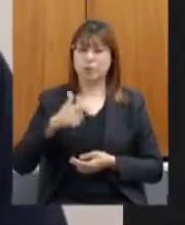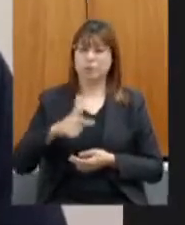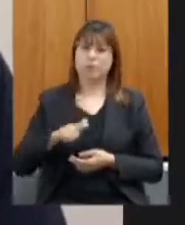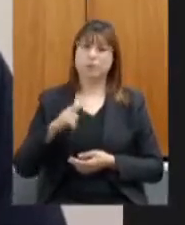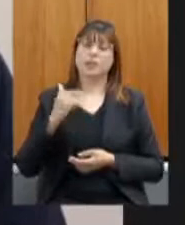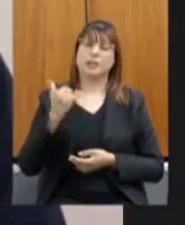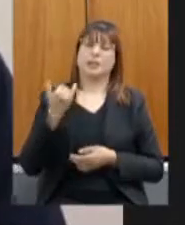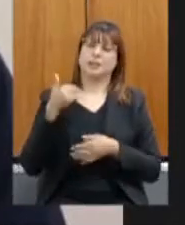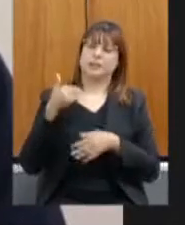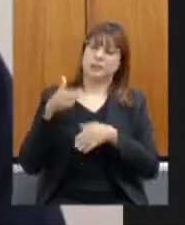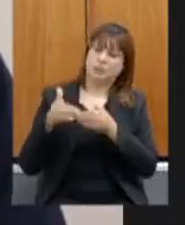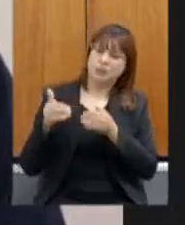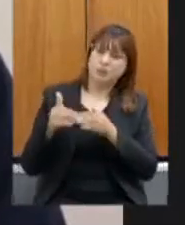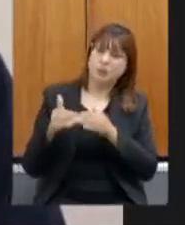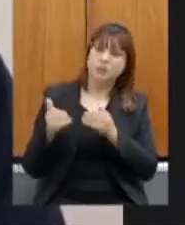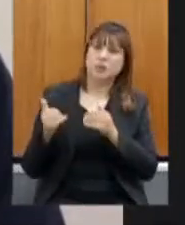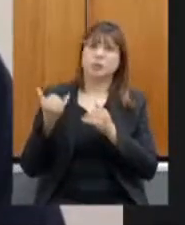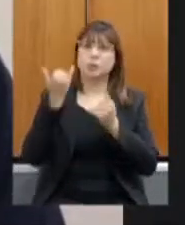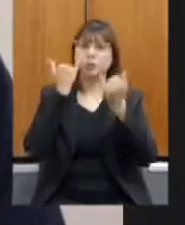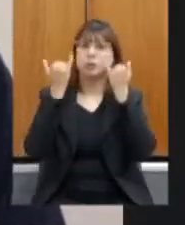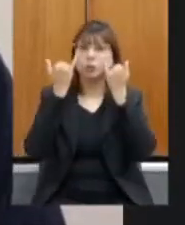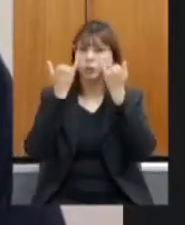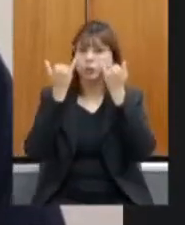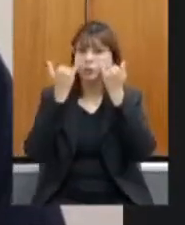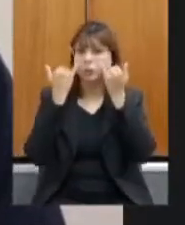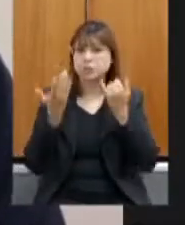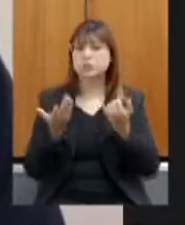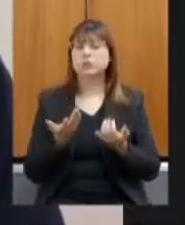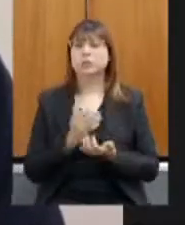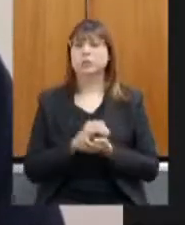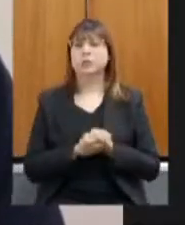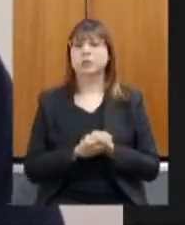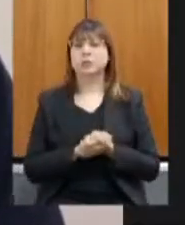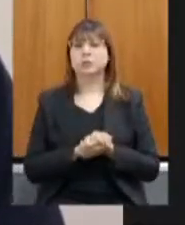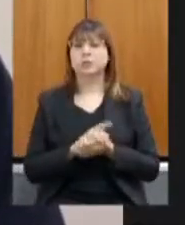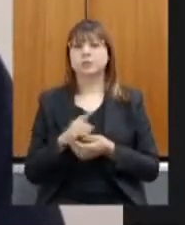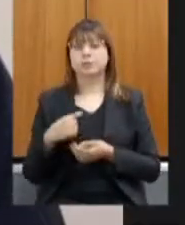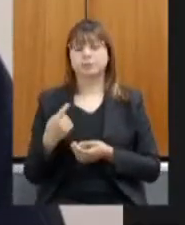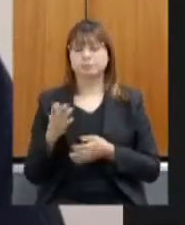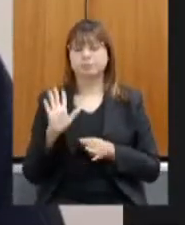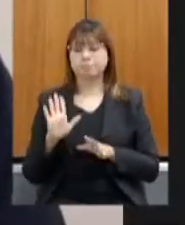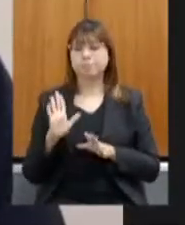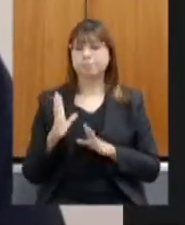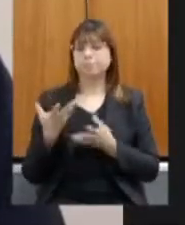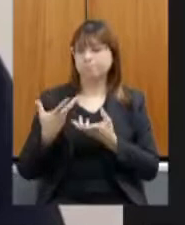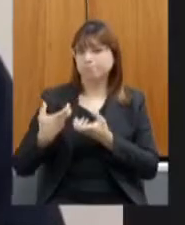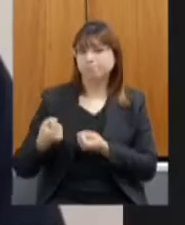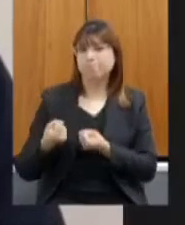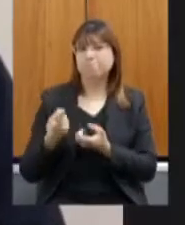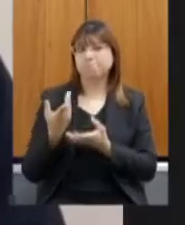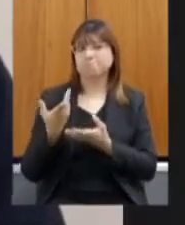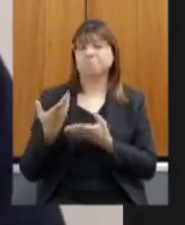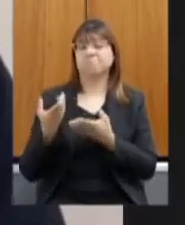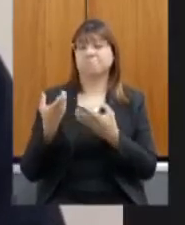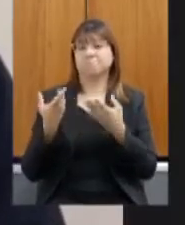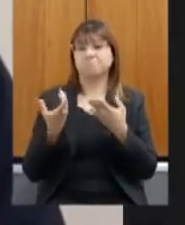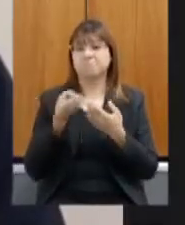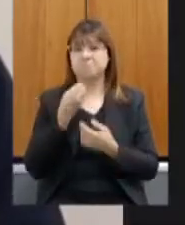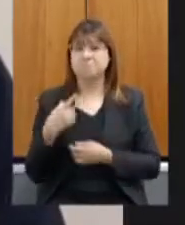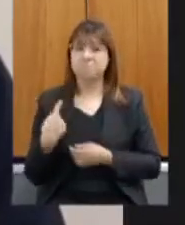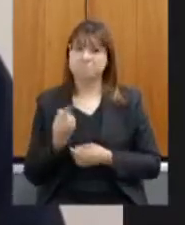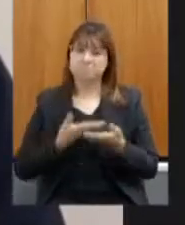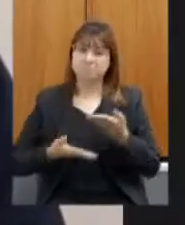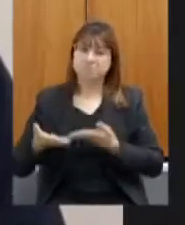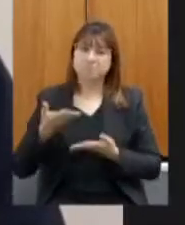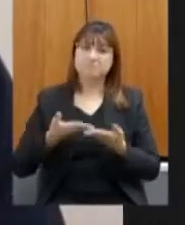informações para a estar ciente do que a gente estaria mandando e atendeu a gente muito bem a questão do decreto da mesa de